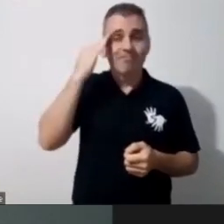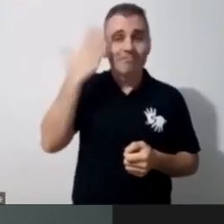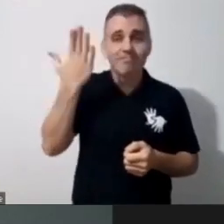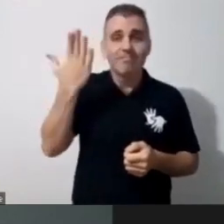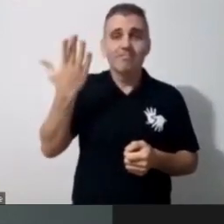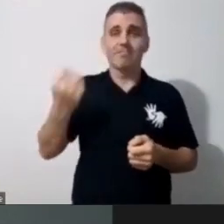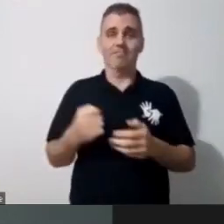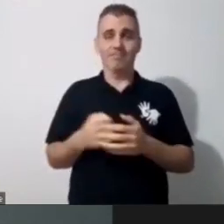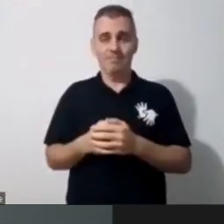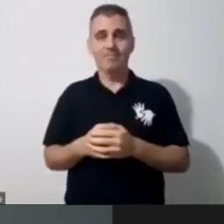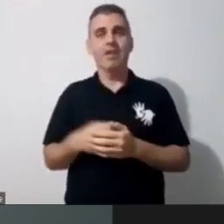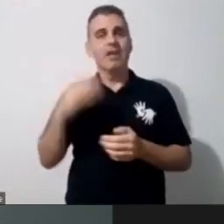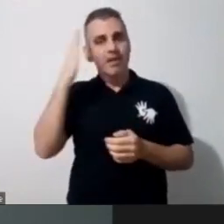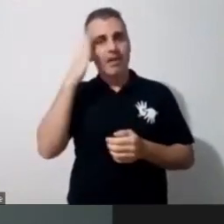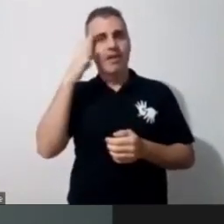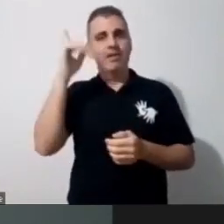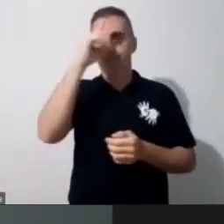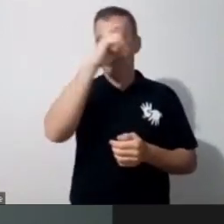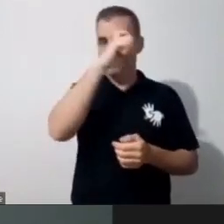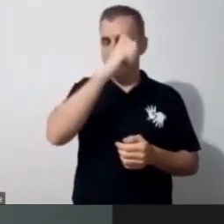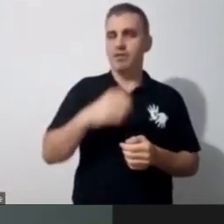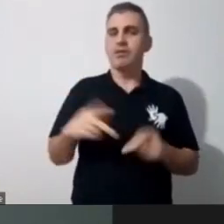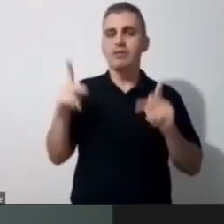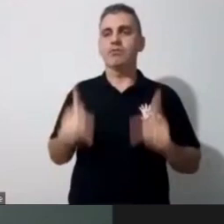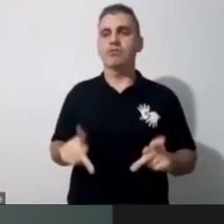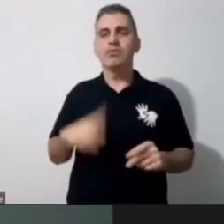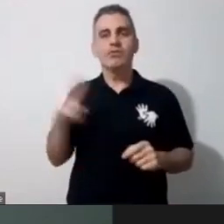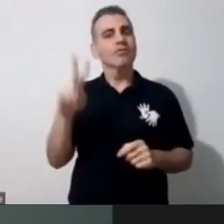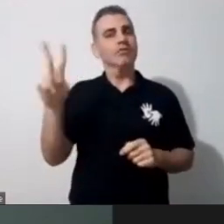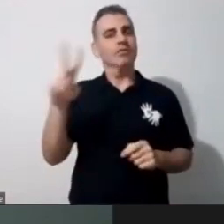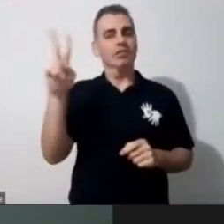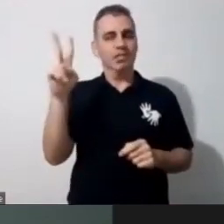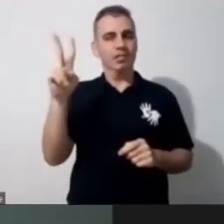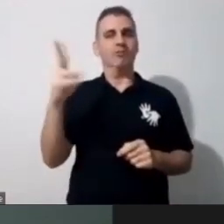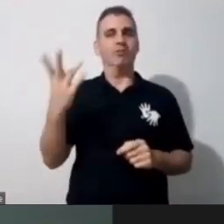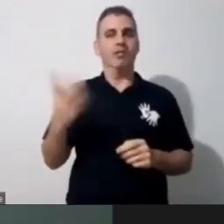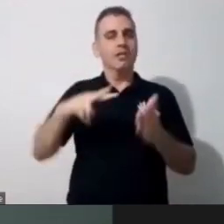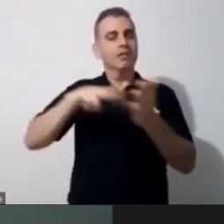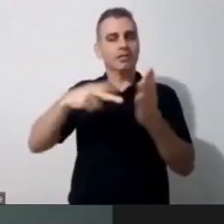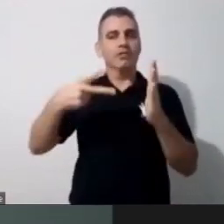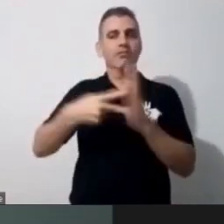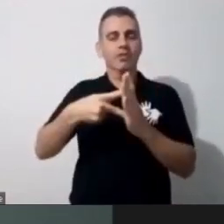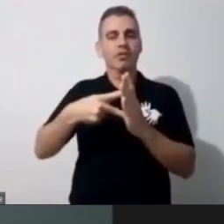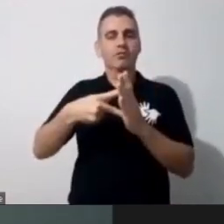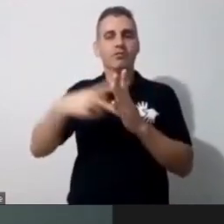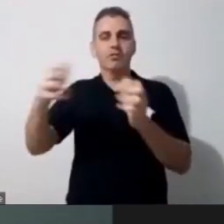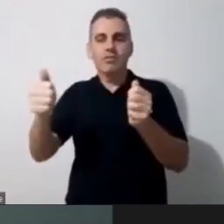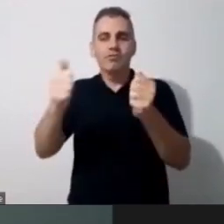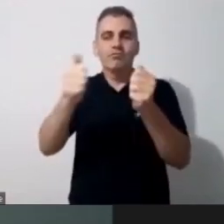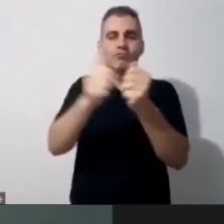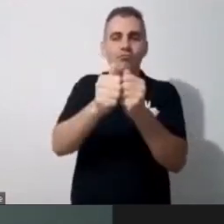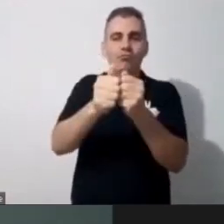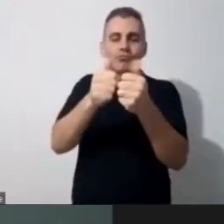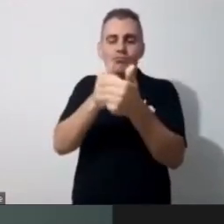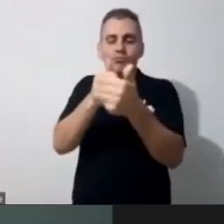valorizando este momento para isso, assim, para dar valor ao significado mais próximo, né, juntando professor, família, escola, ser